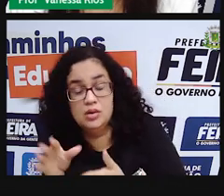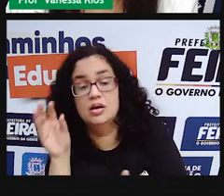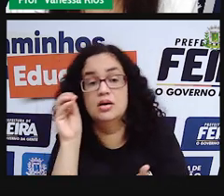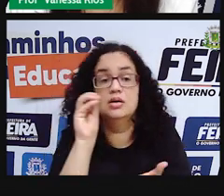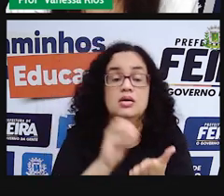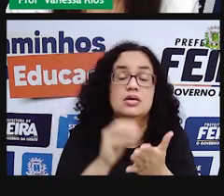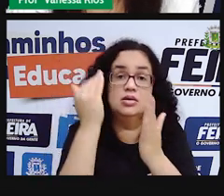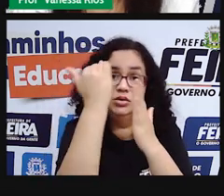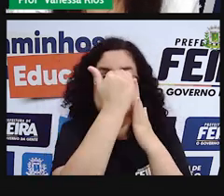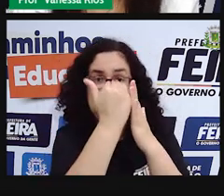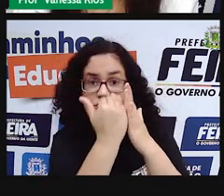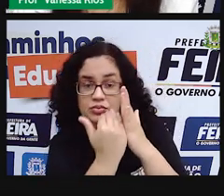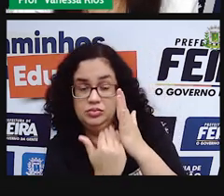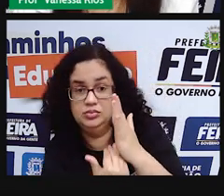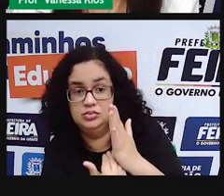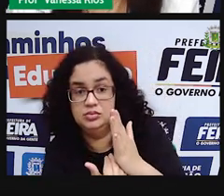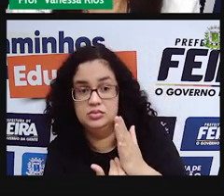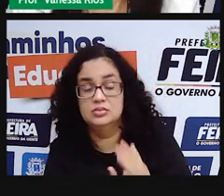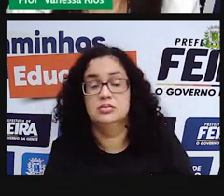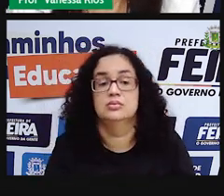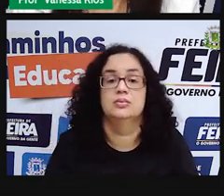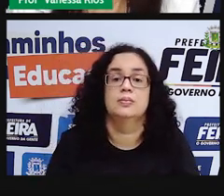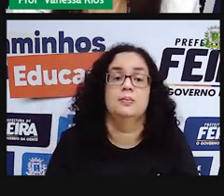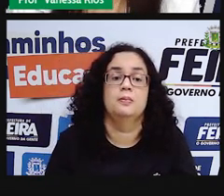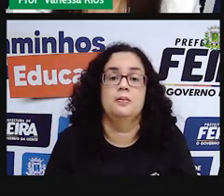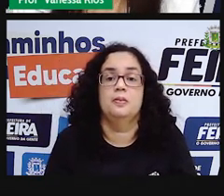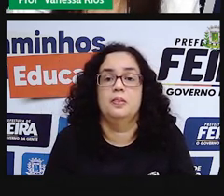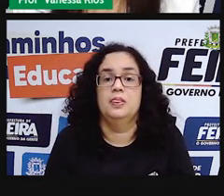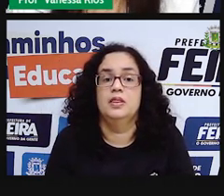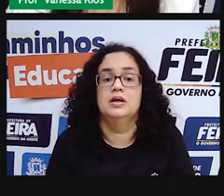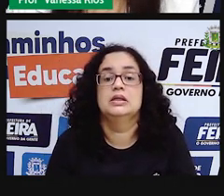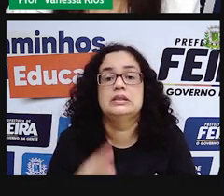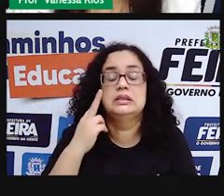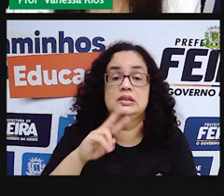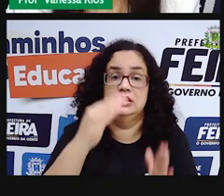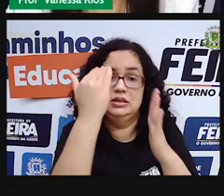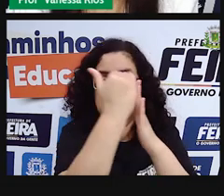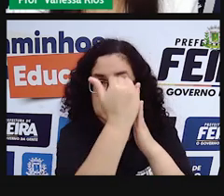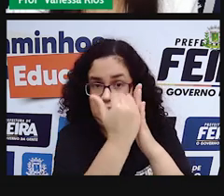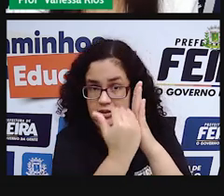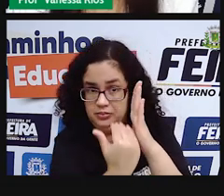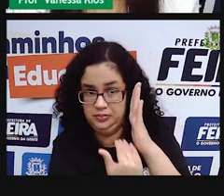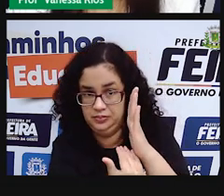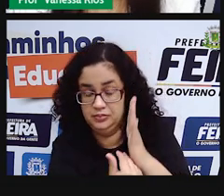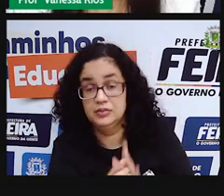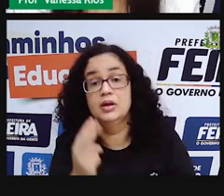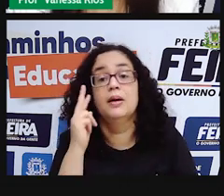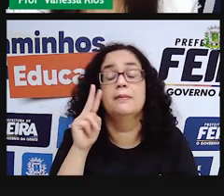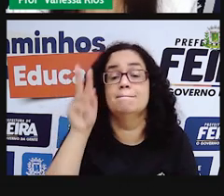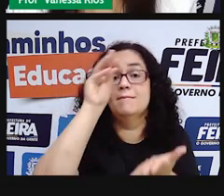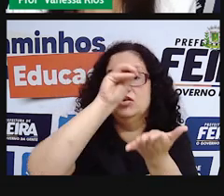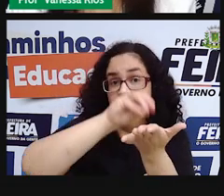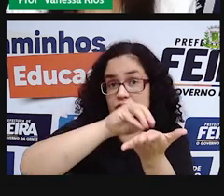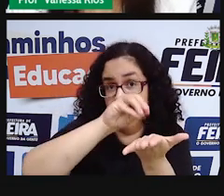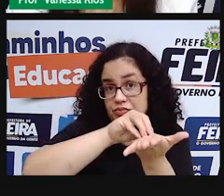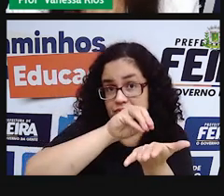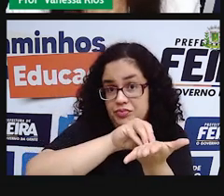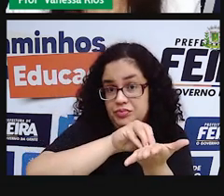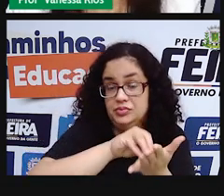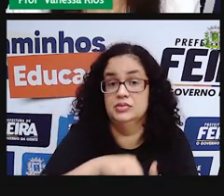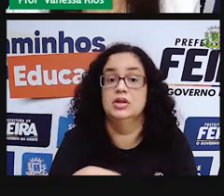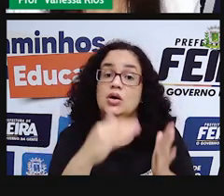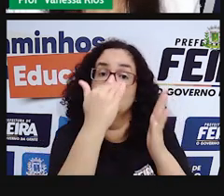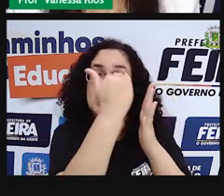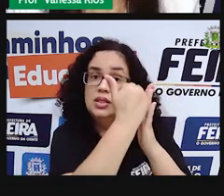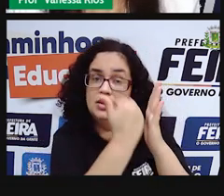consumo de ração e leite. E aí tem a tabela, né? Para ser preenchida. Olha só o que é a tabela,